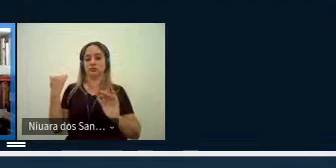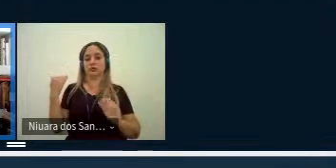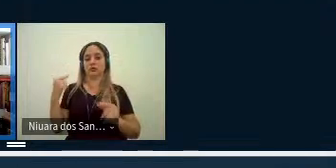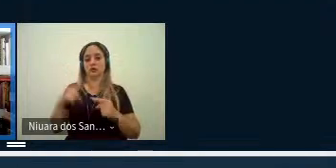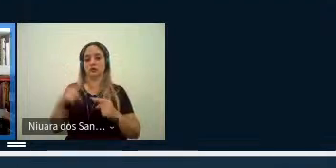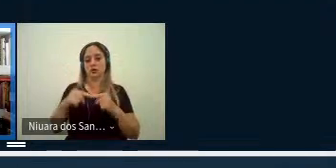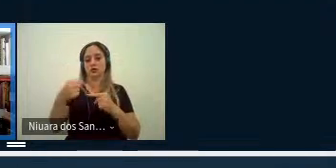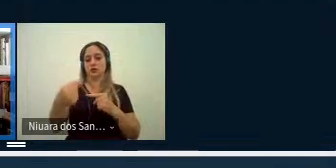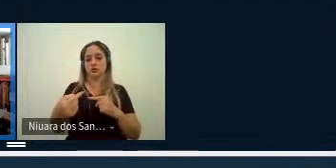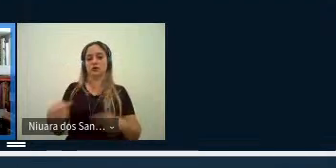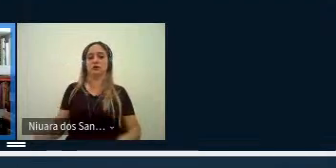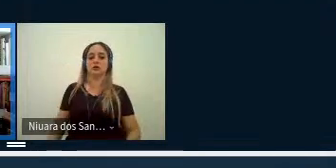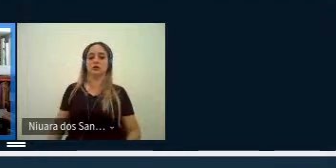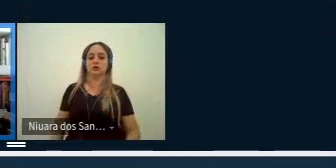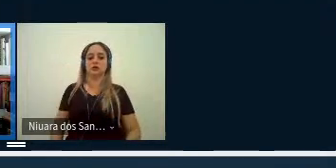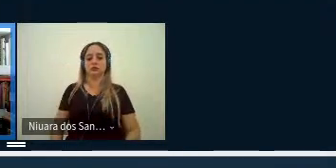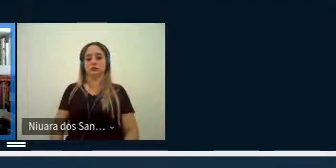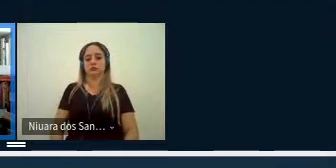sequência aqui